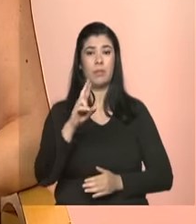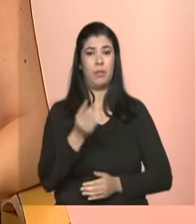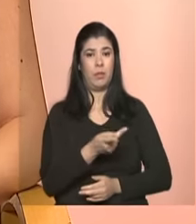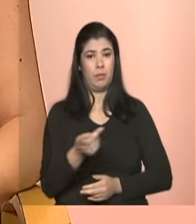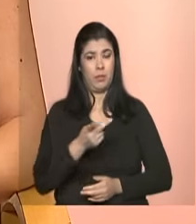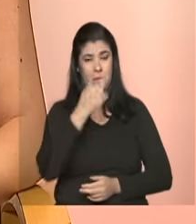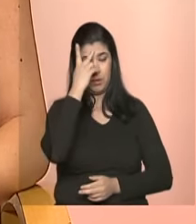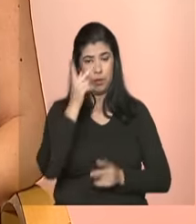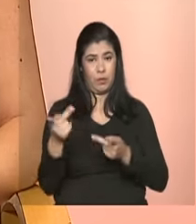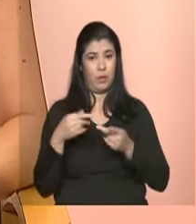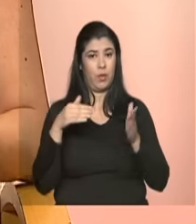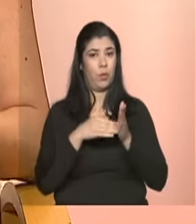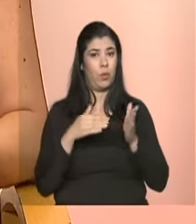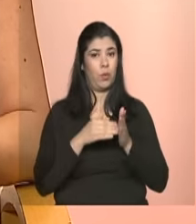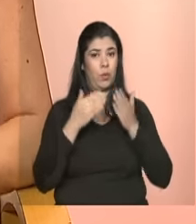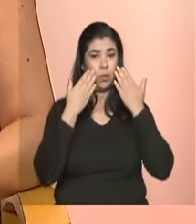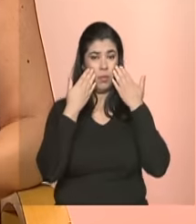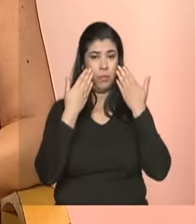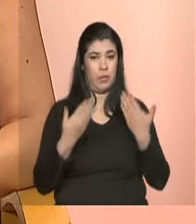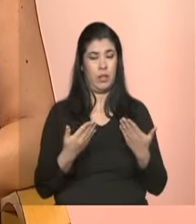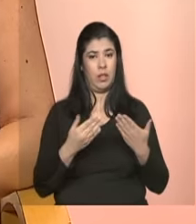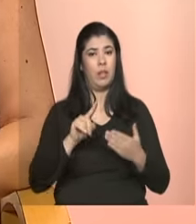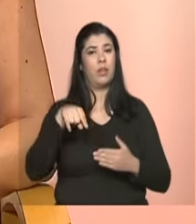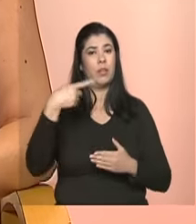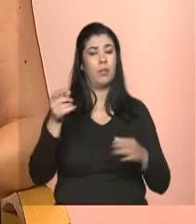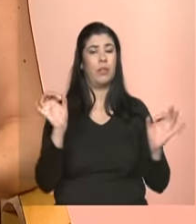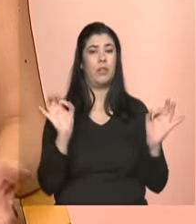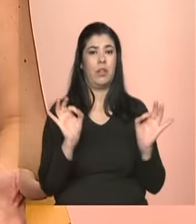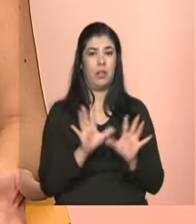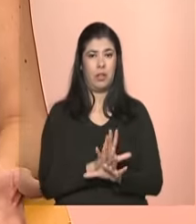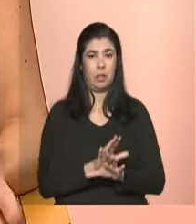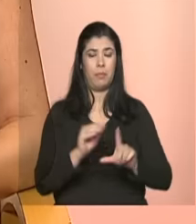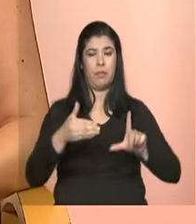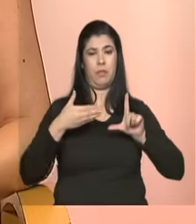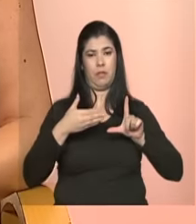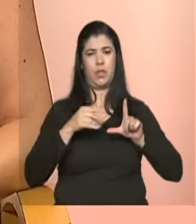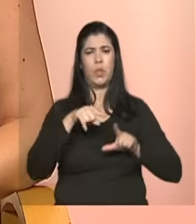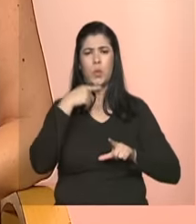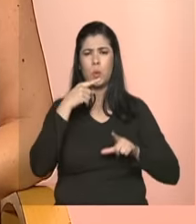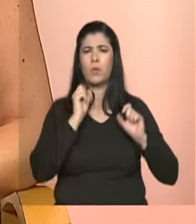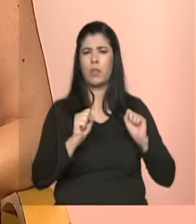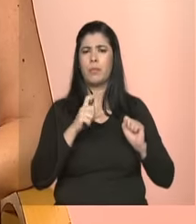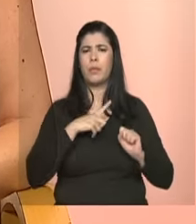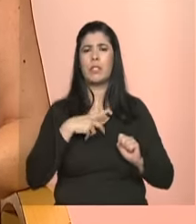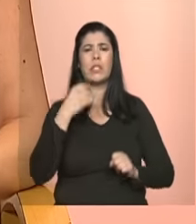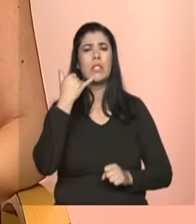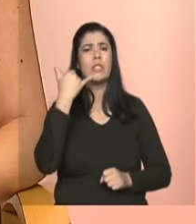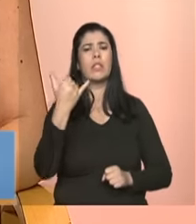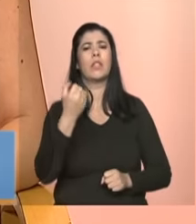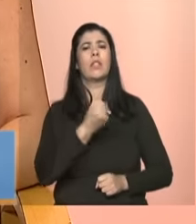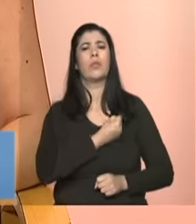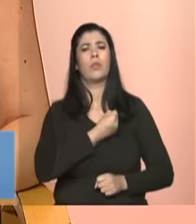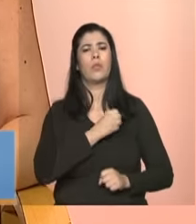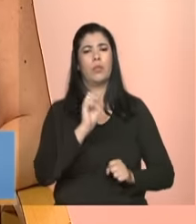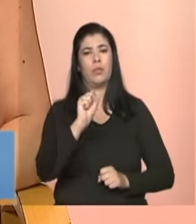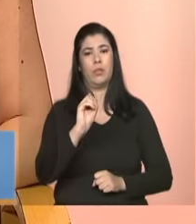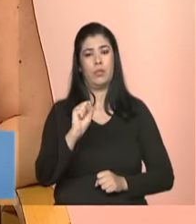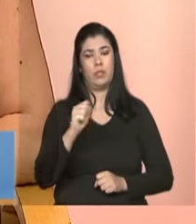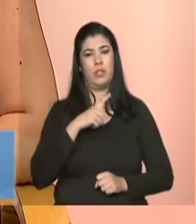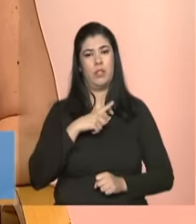convidadas no último bloco depois de terminada a teleconferência as dúvidas deverão ser direcionadas ao 0800